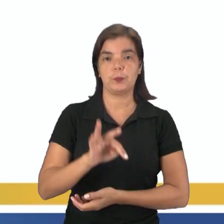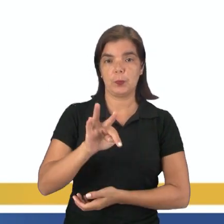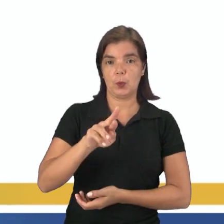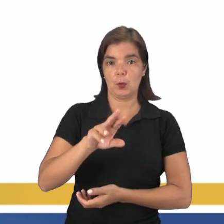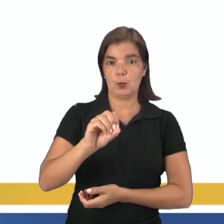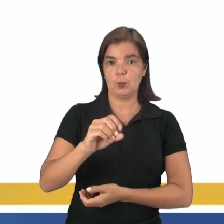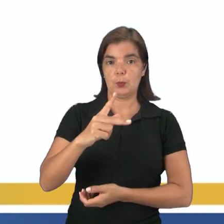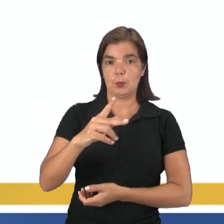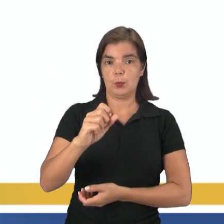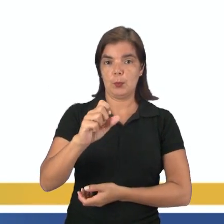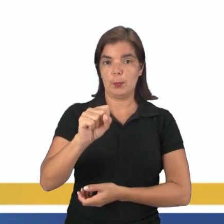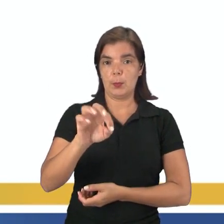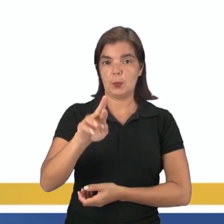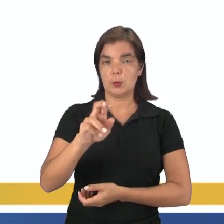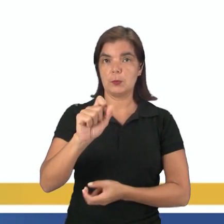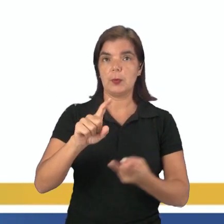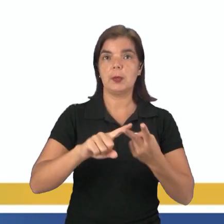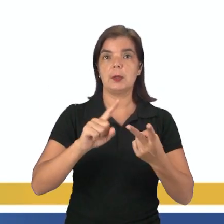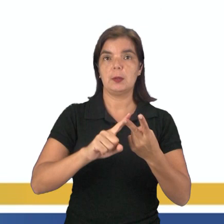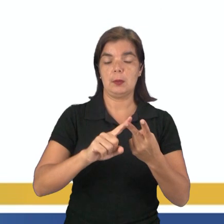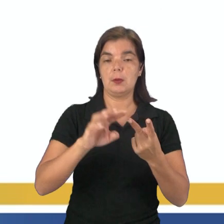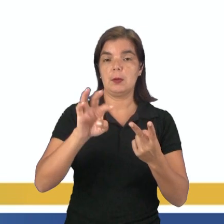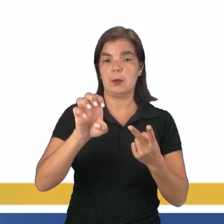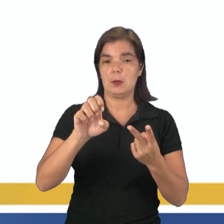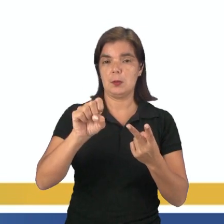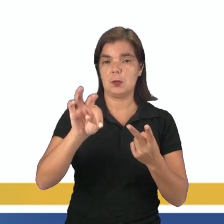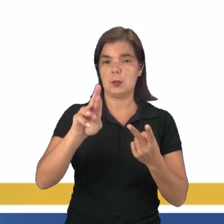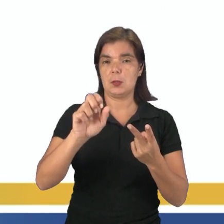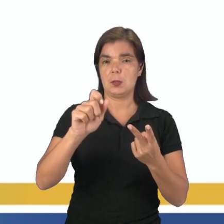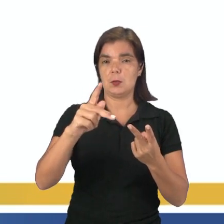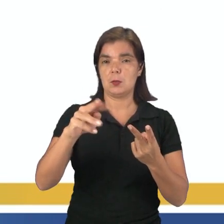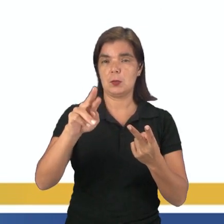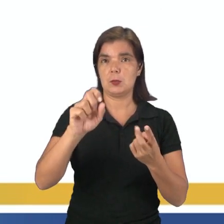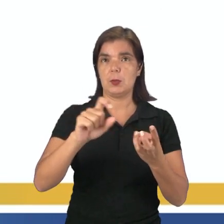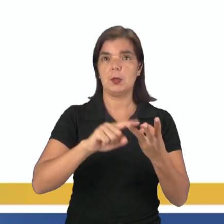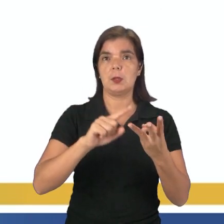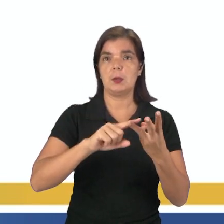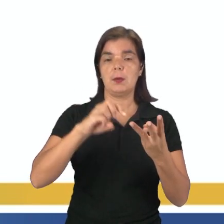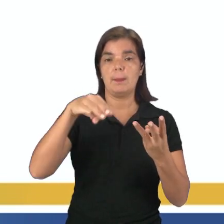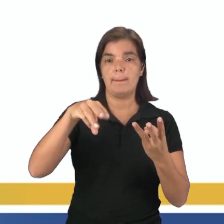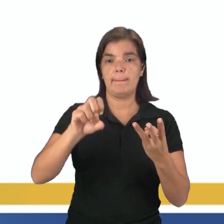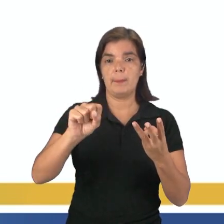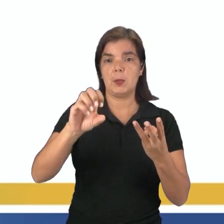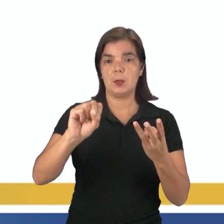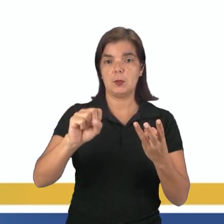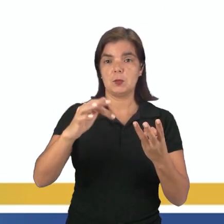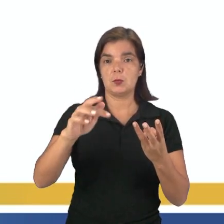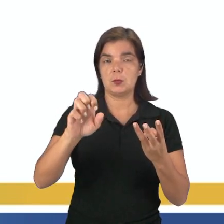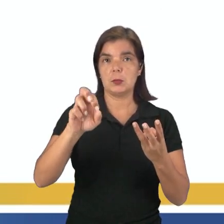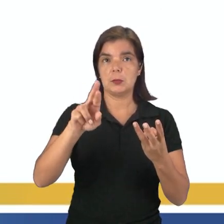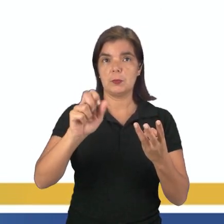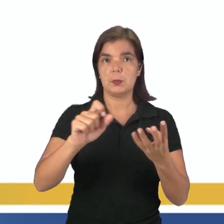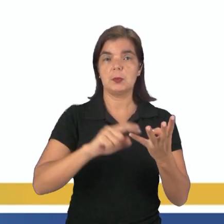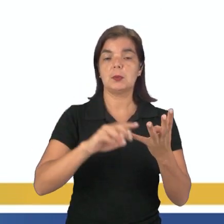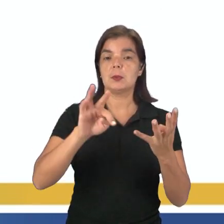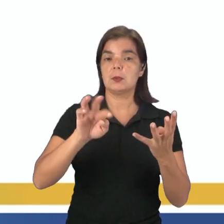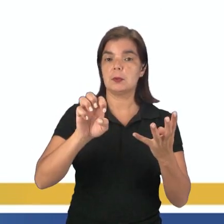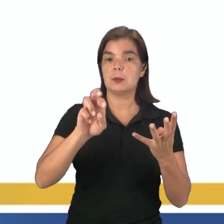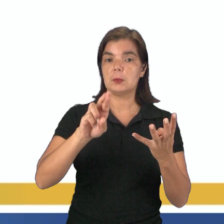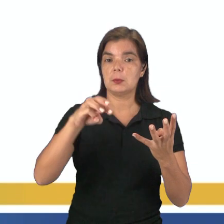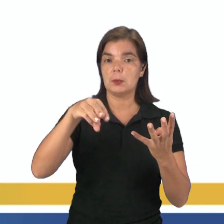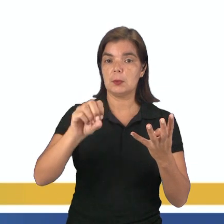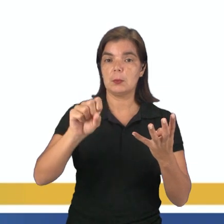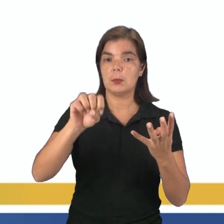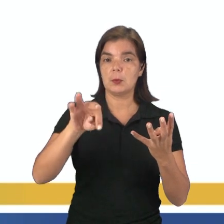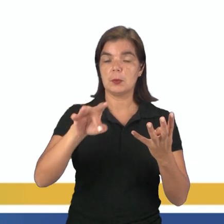troposfera, estratosfera, mesosfera, termosfera, e por último, exosfera. Cada uma também